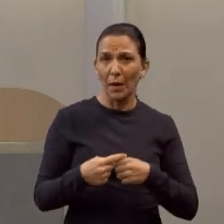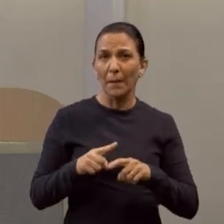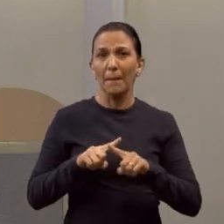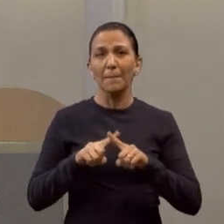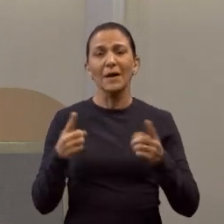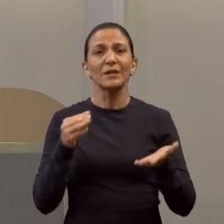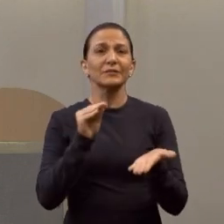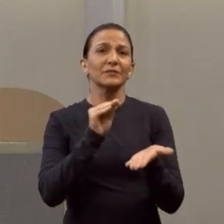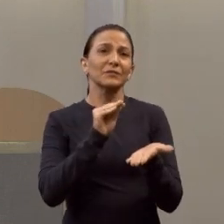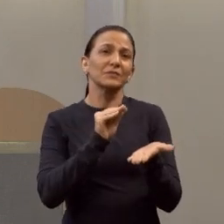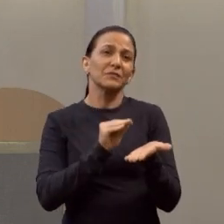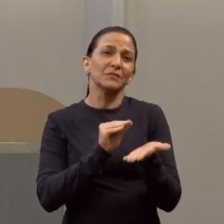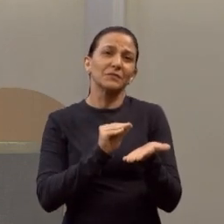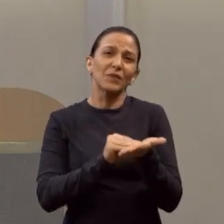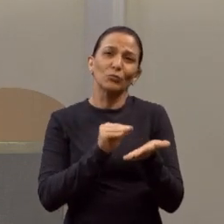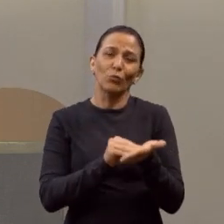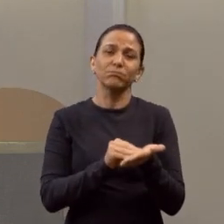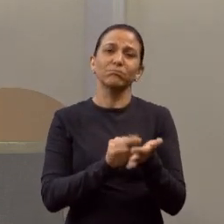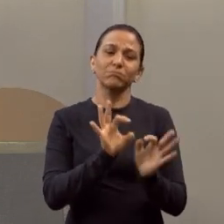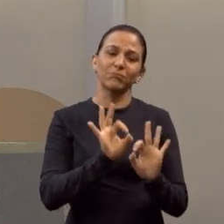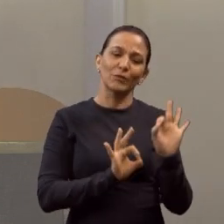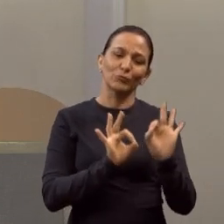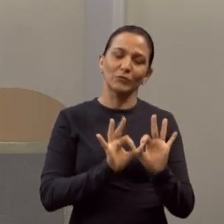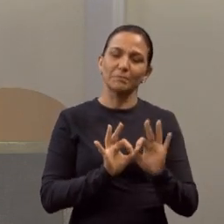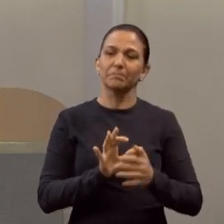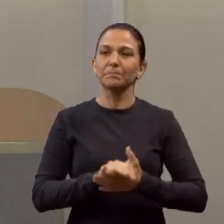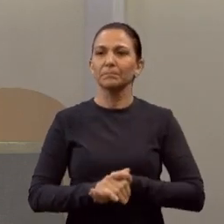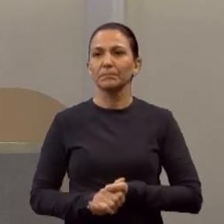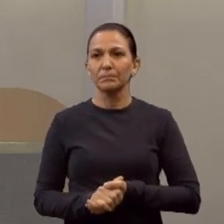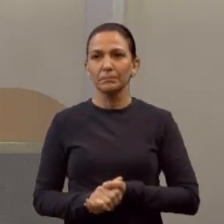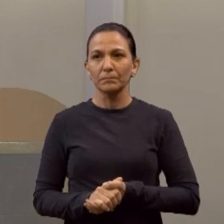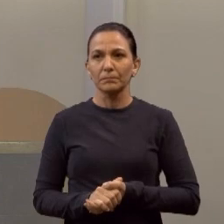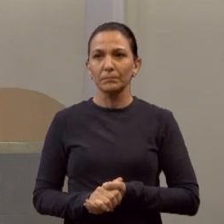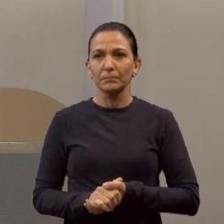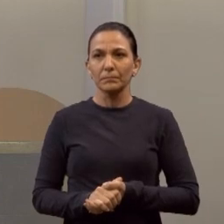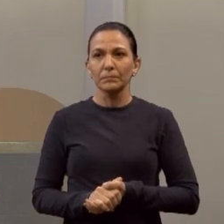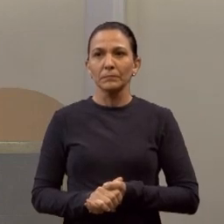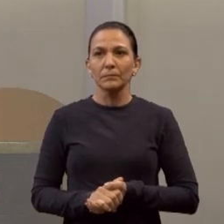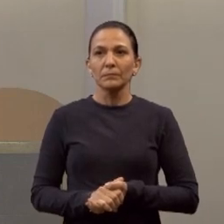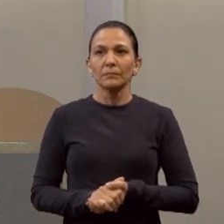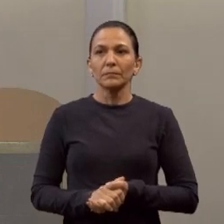feito também o serviço. O próximo, se dá tempo,